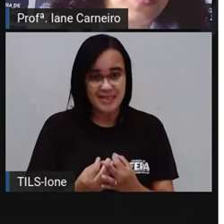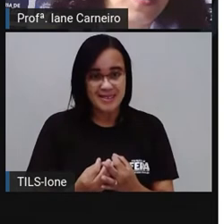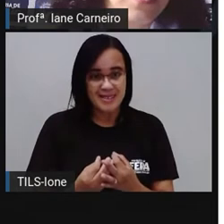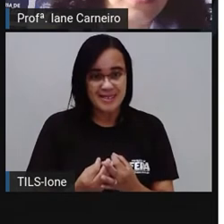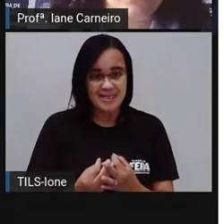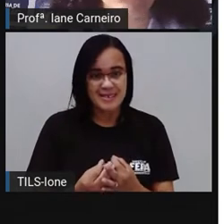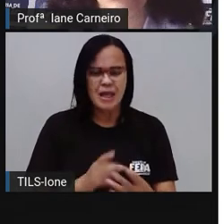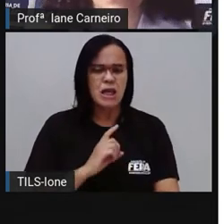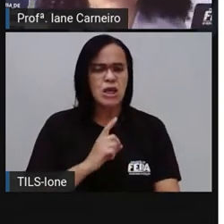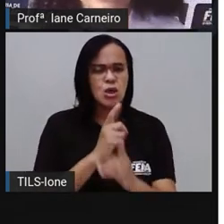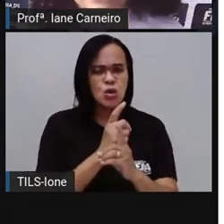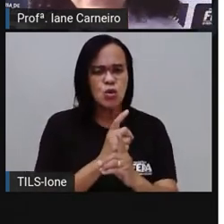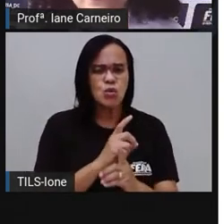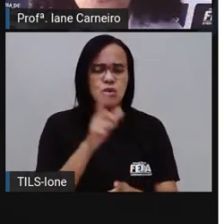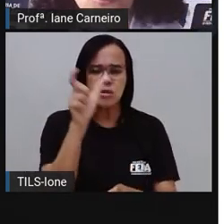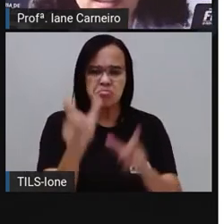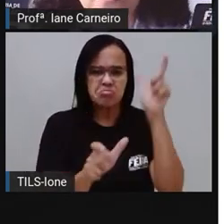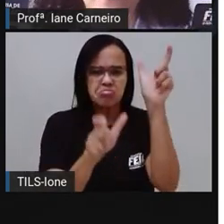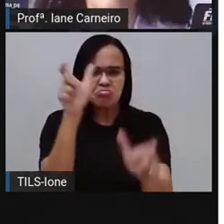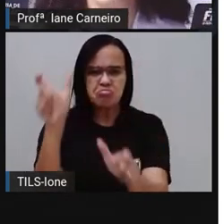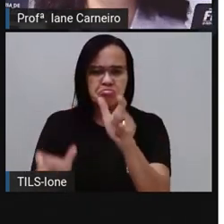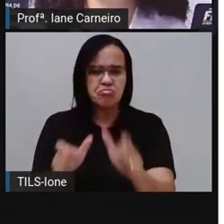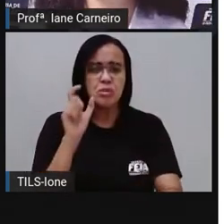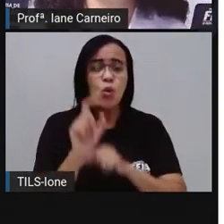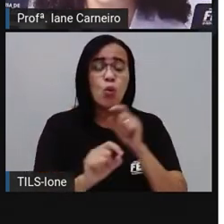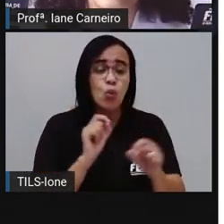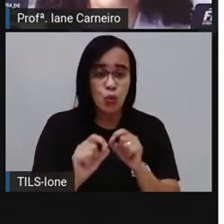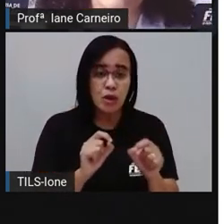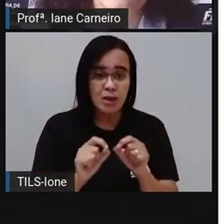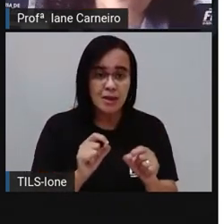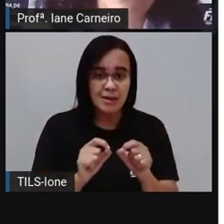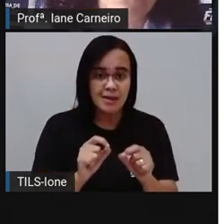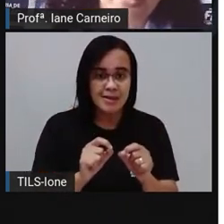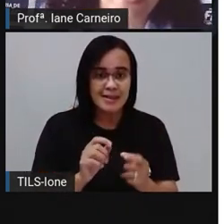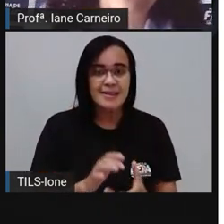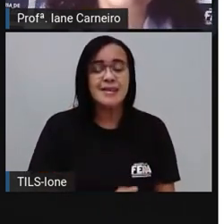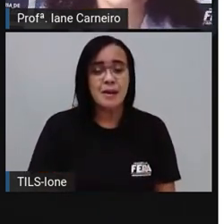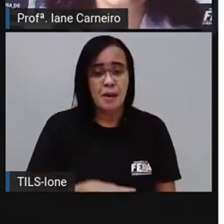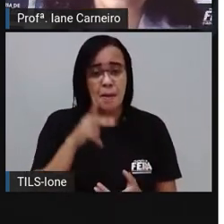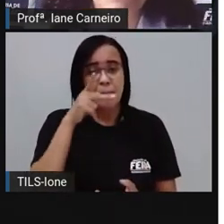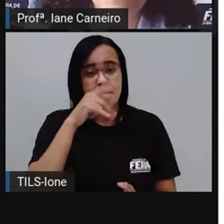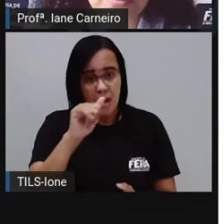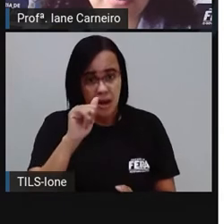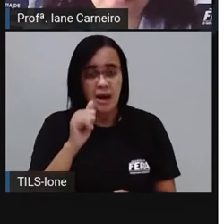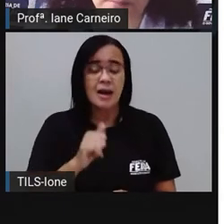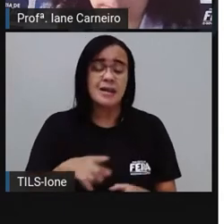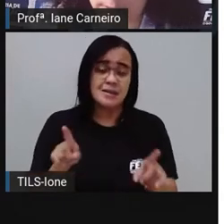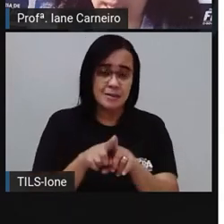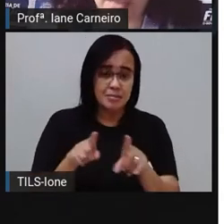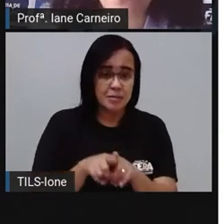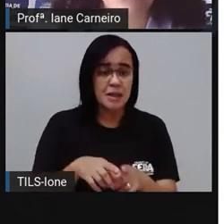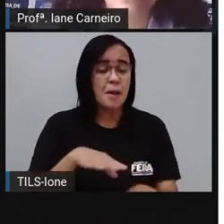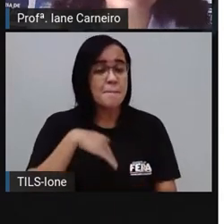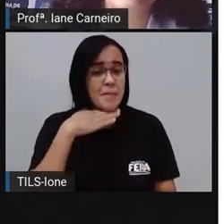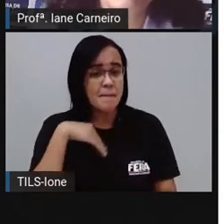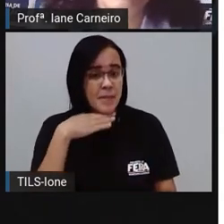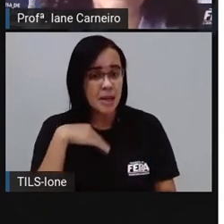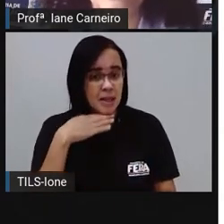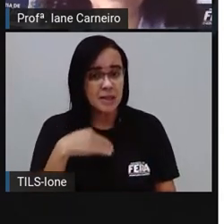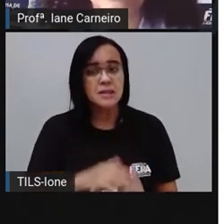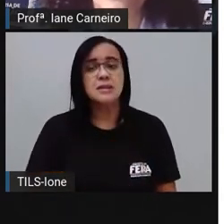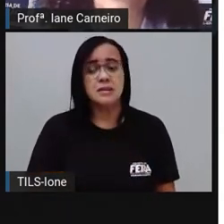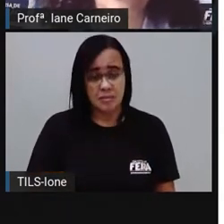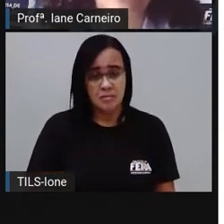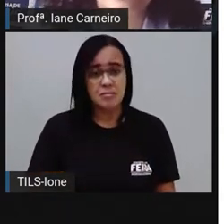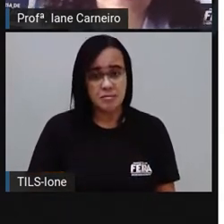famílias, não precisa ser em todas, né? Mas a gente vê a figura do pai, a figura da mãe, certo? Também